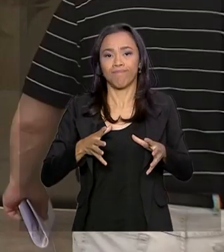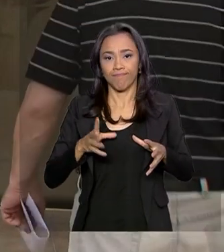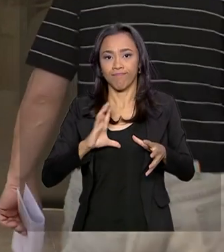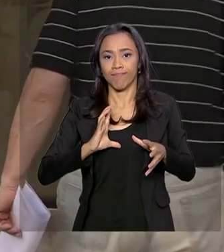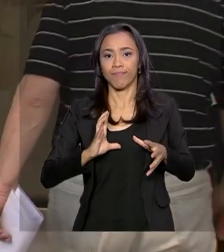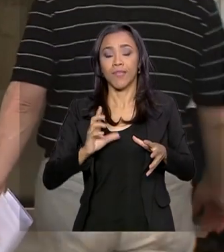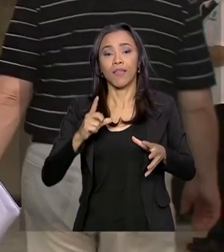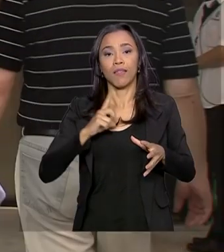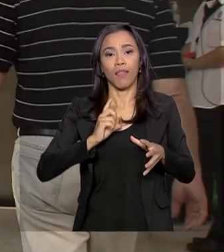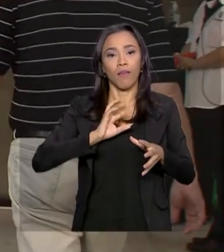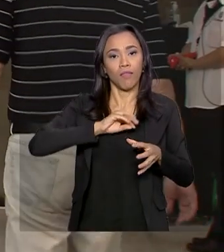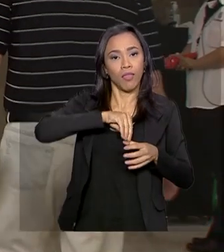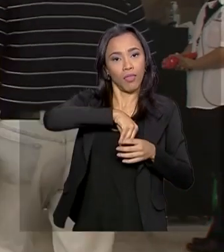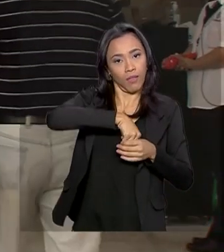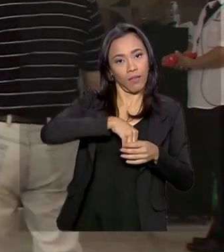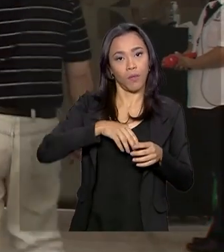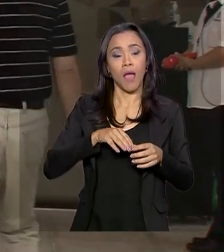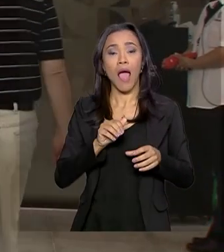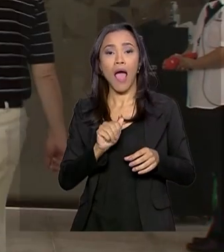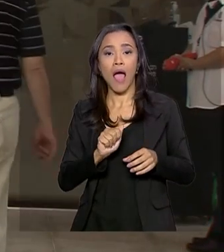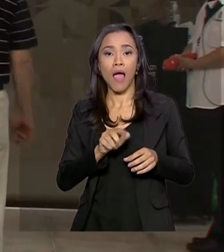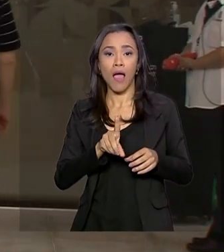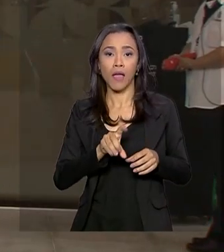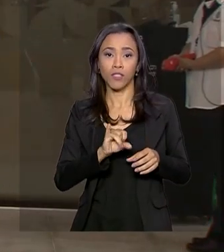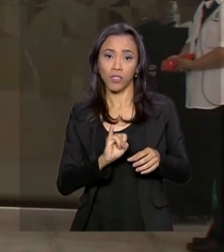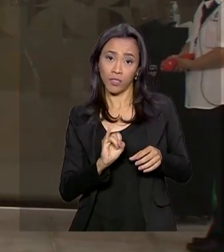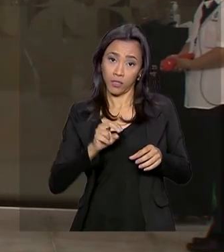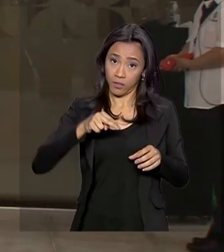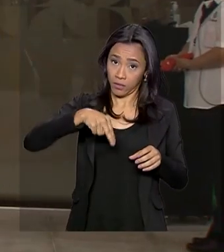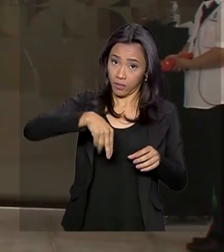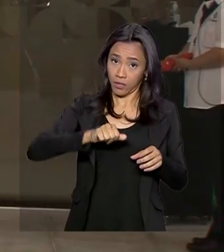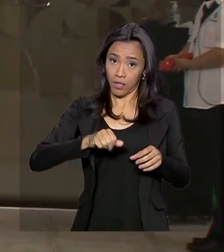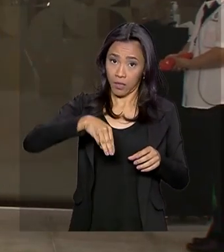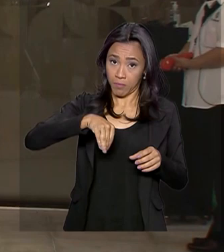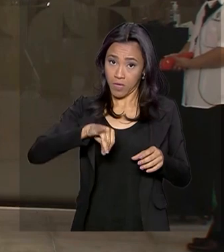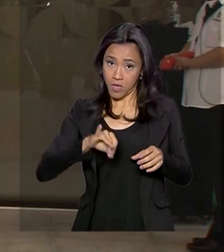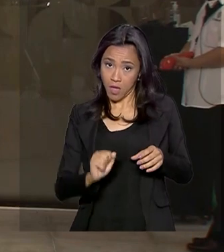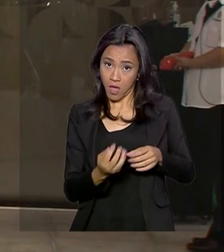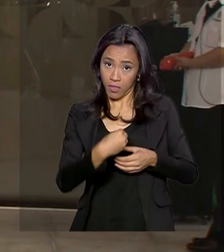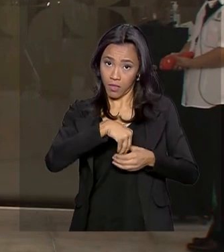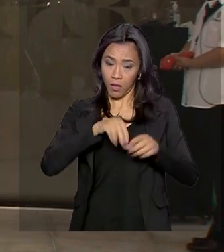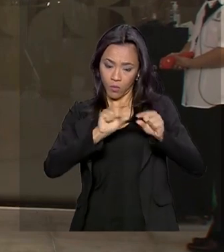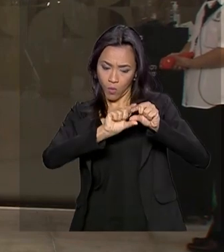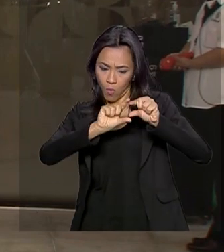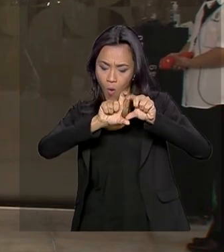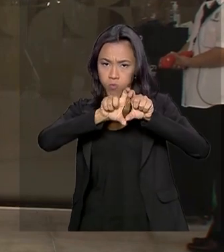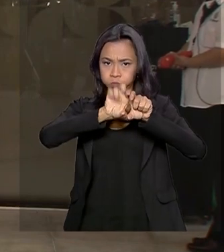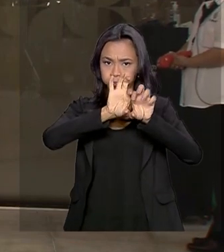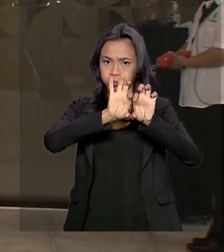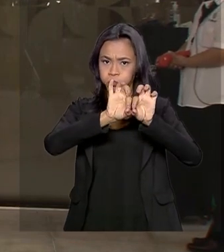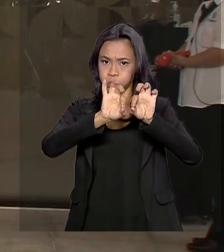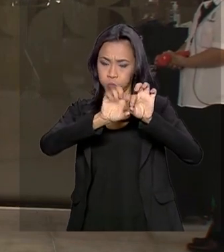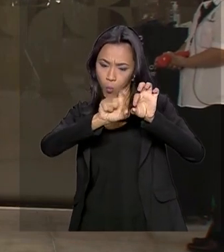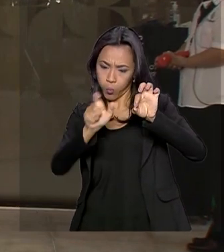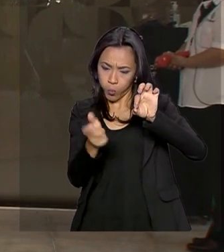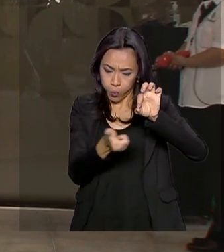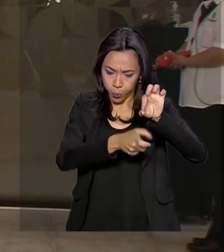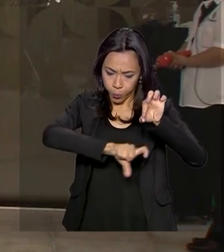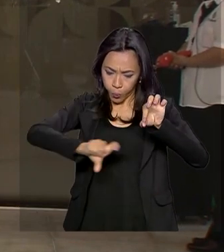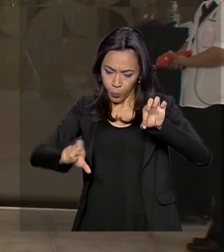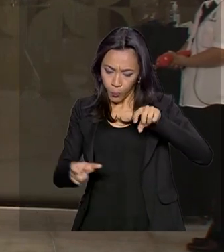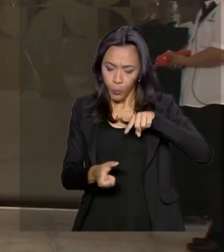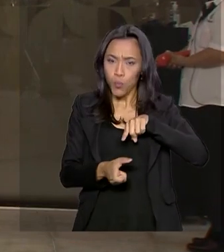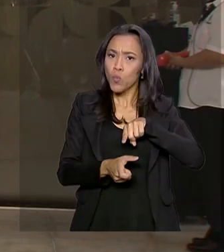uma adinamia intestinal. Isso significa que, momentaneamente, o intestino grosso do presidente parou de